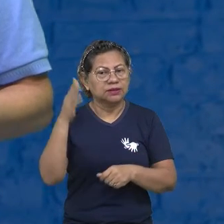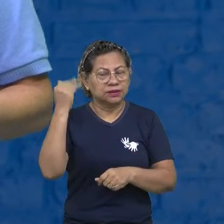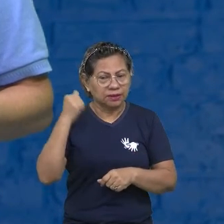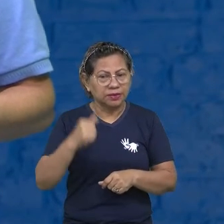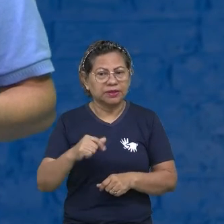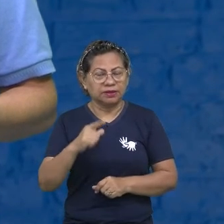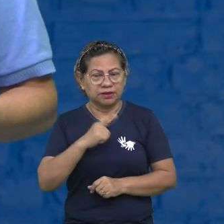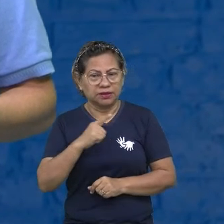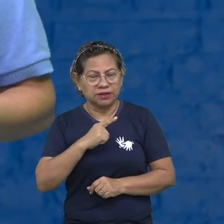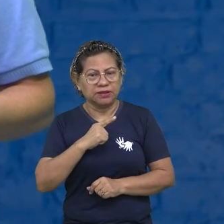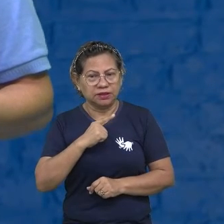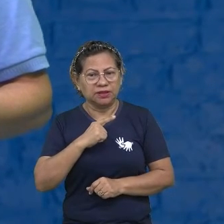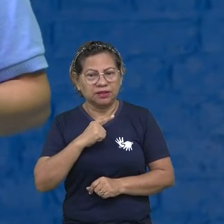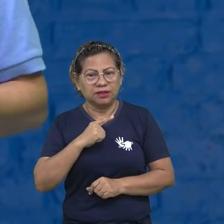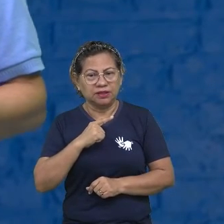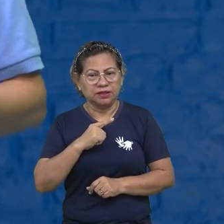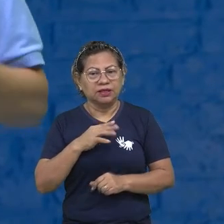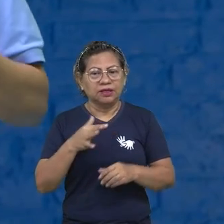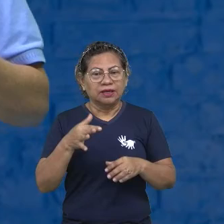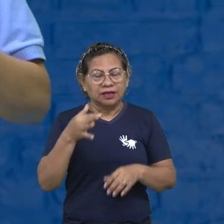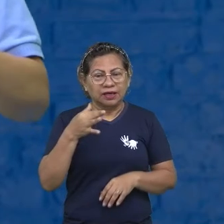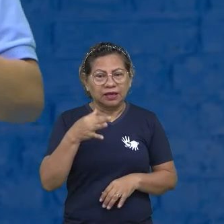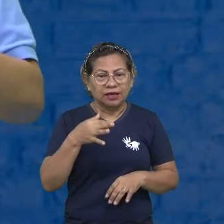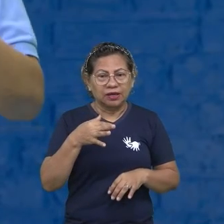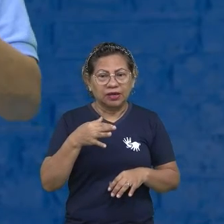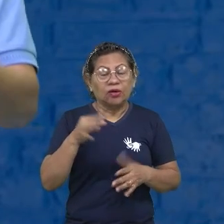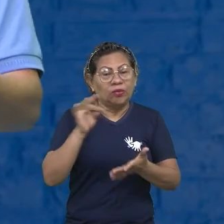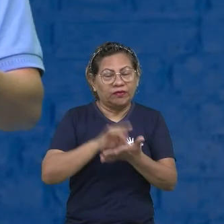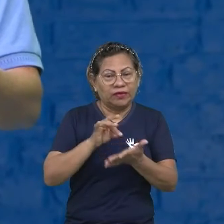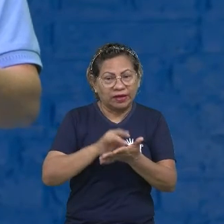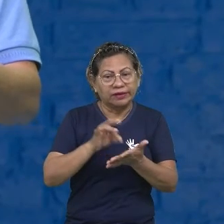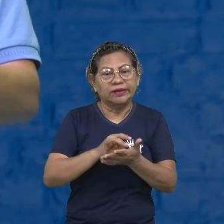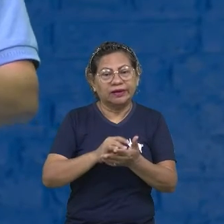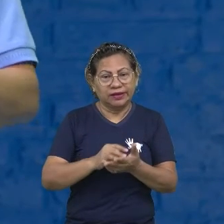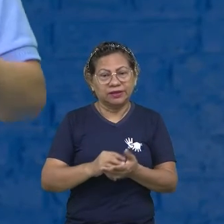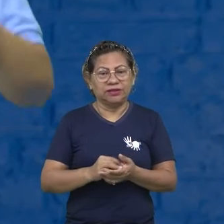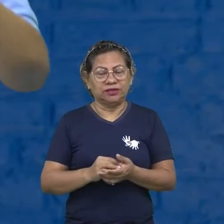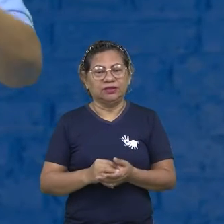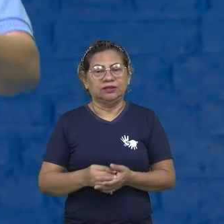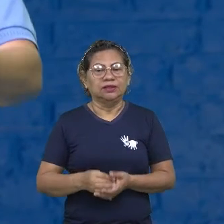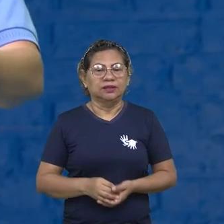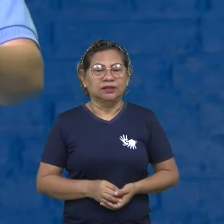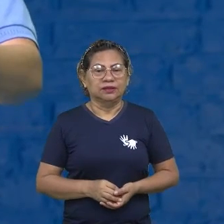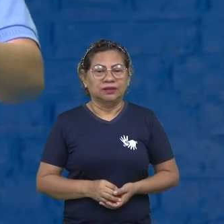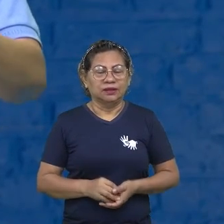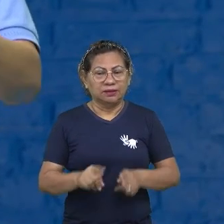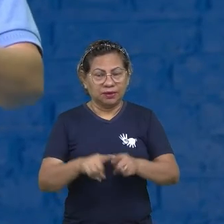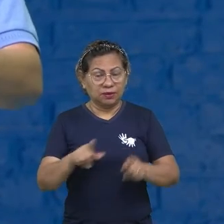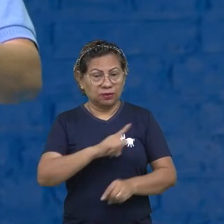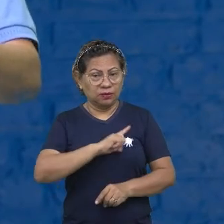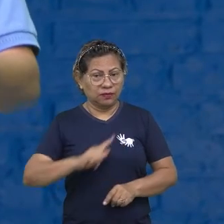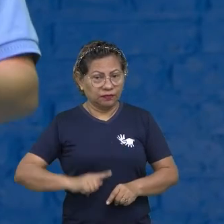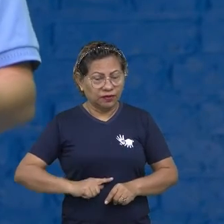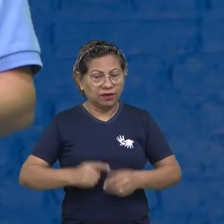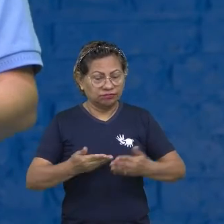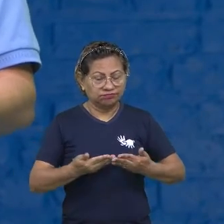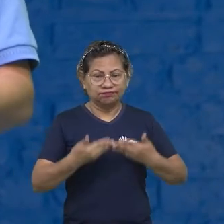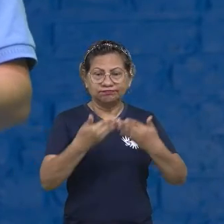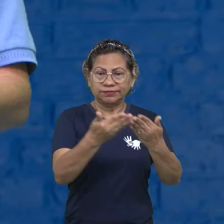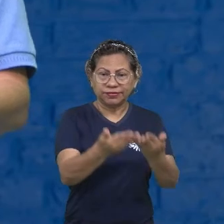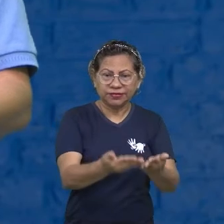super diferente, mas que nós estamos oferecendo, o governo está oferecendo